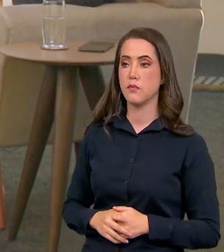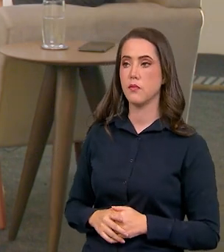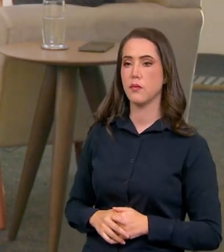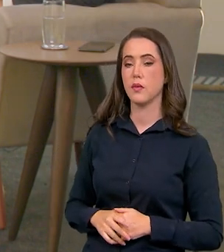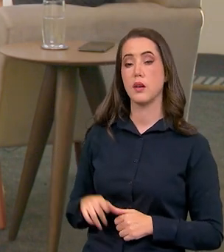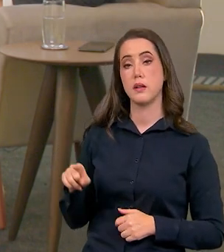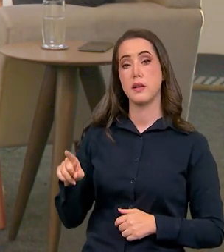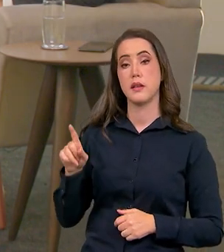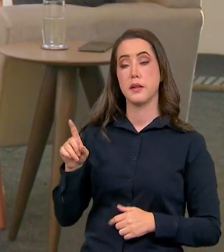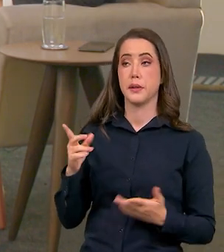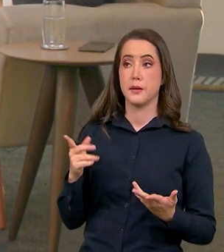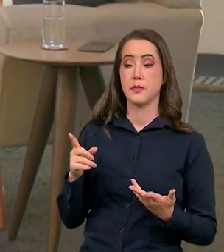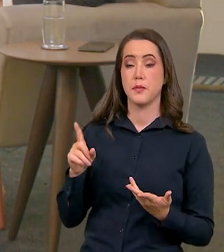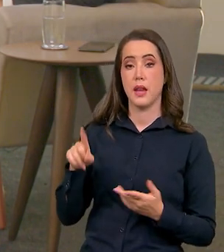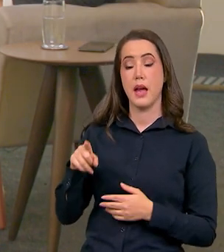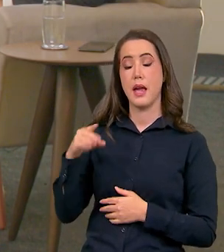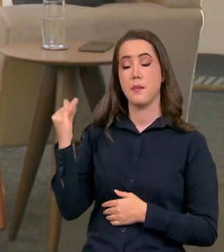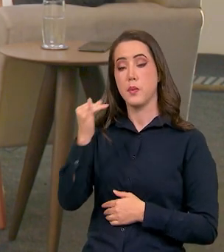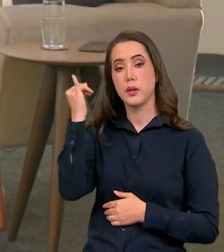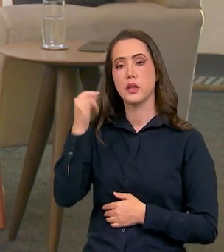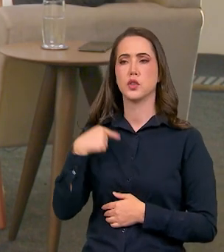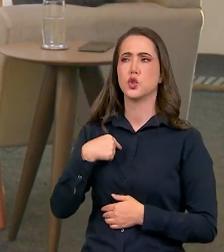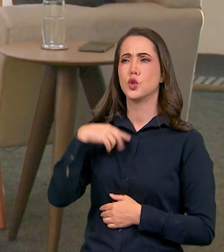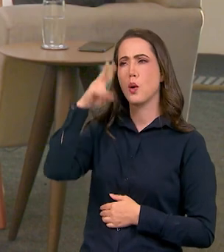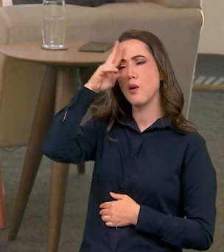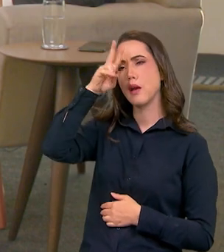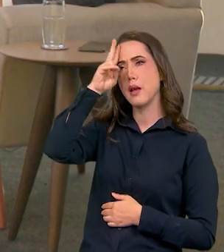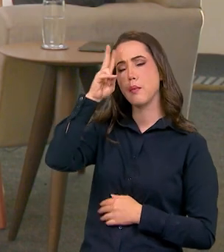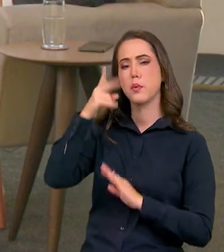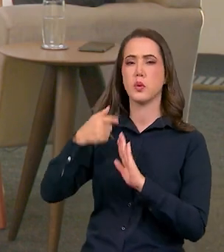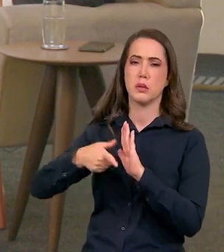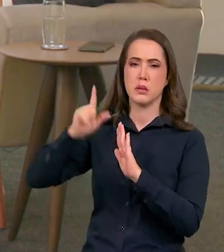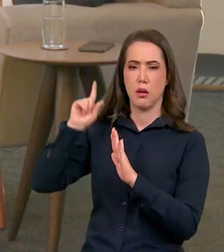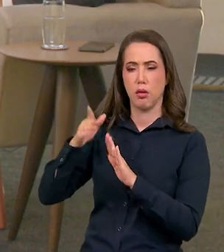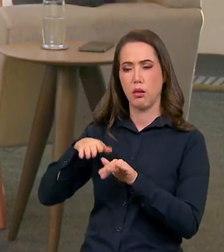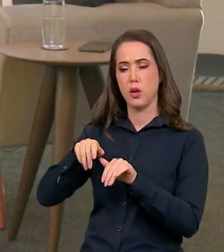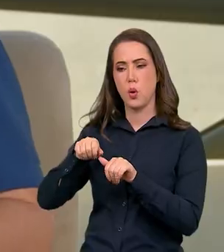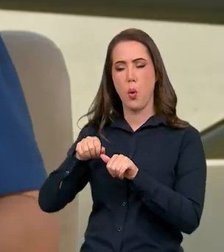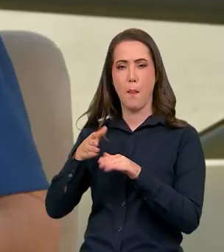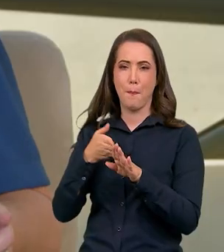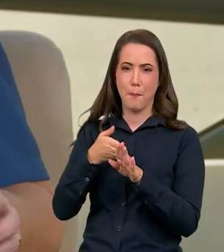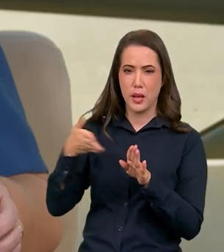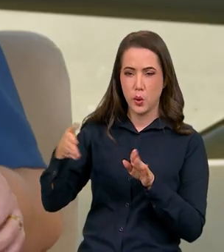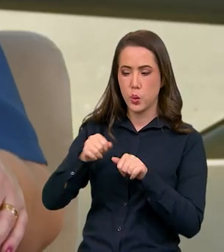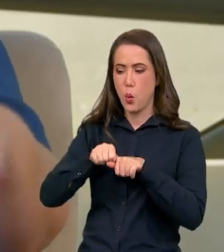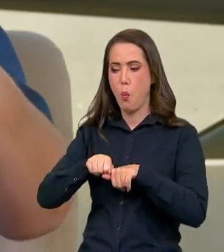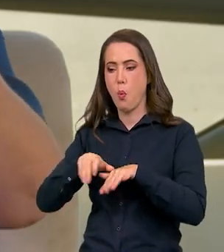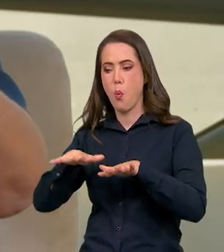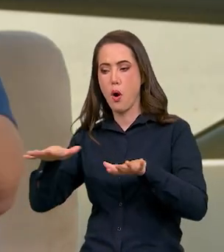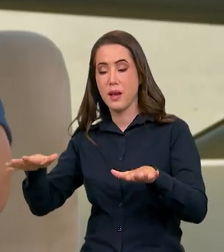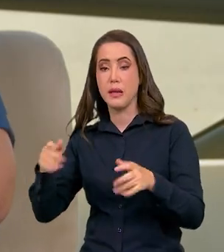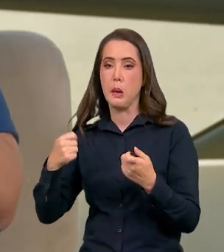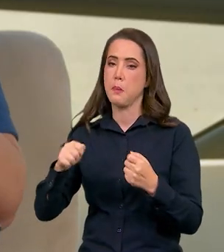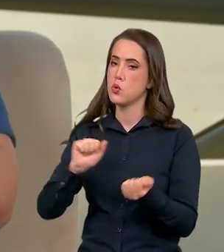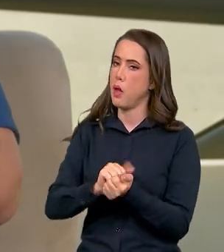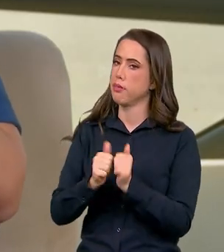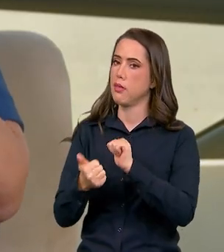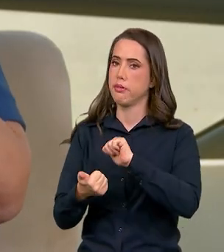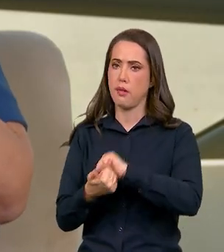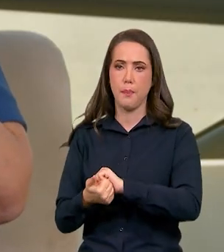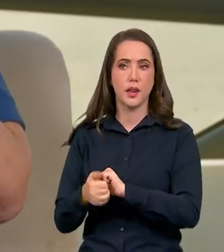eu lembro muito eu fico pensando nos anos pandêmicos que nós passamos agora tão recentemente que a gente teve que se adaptar a tudo